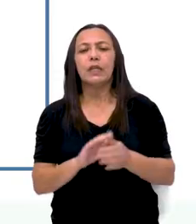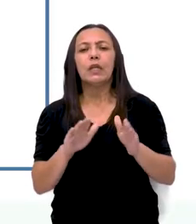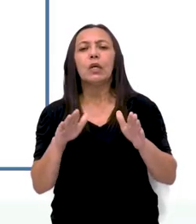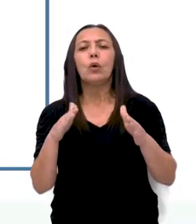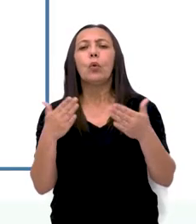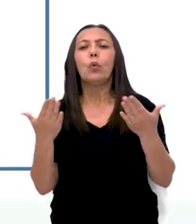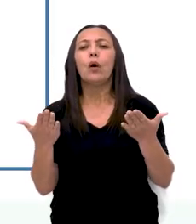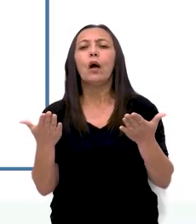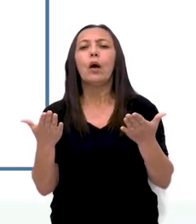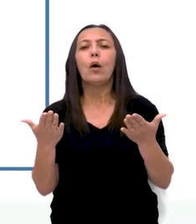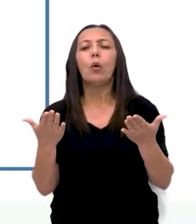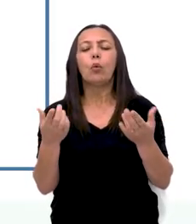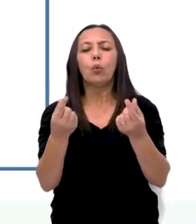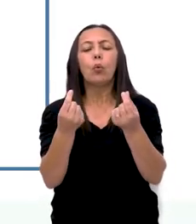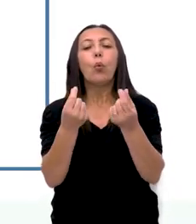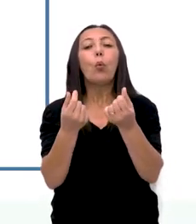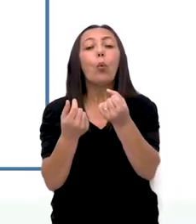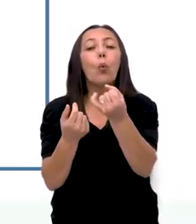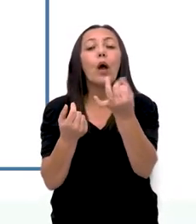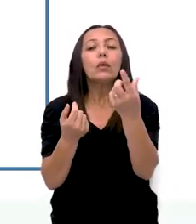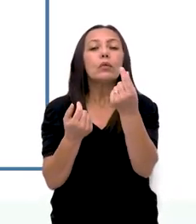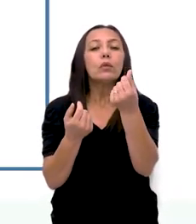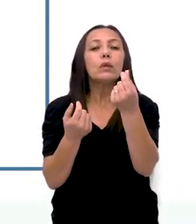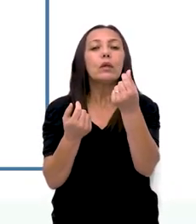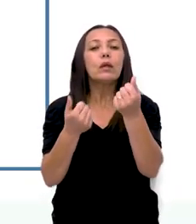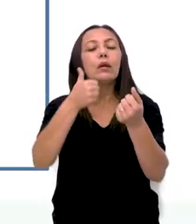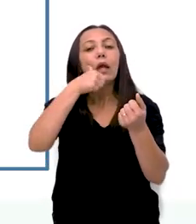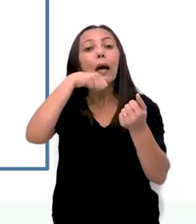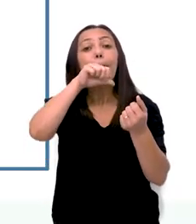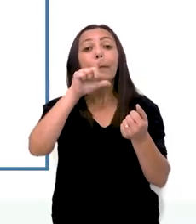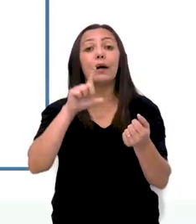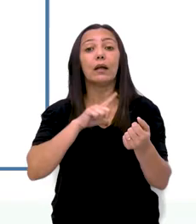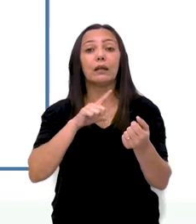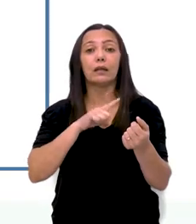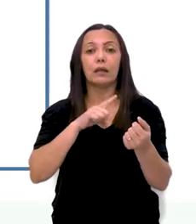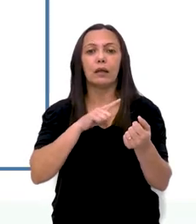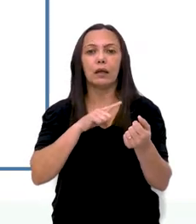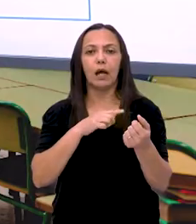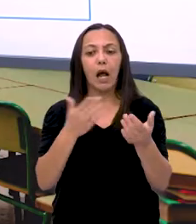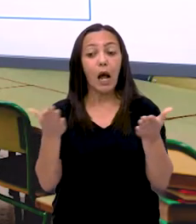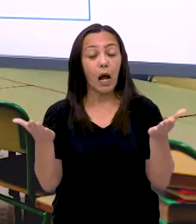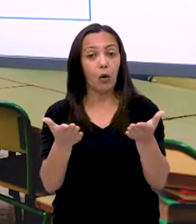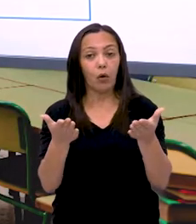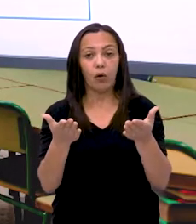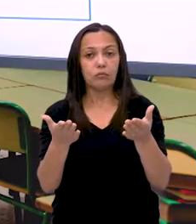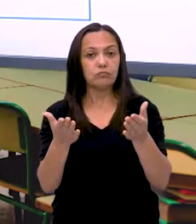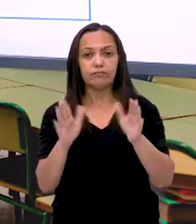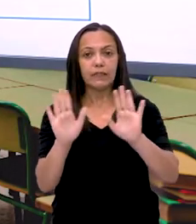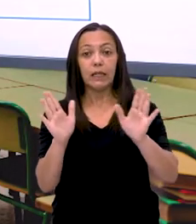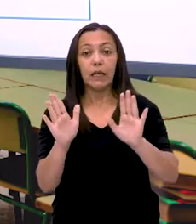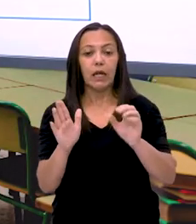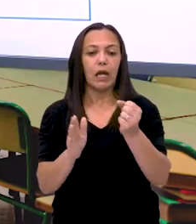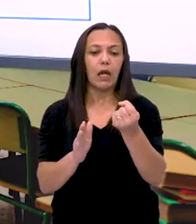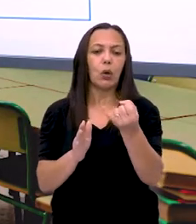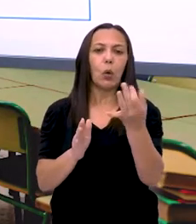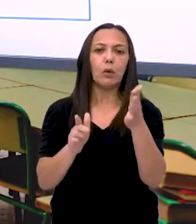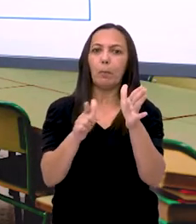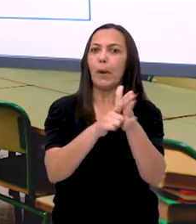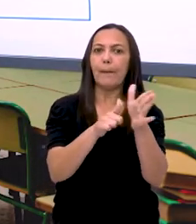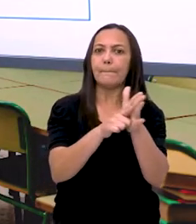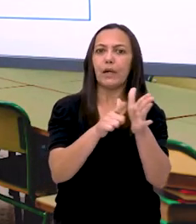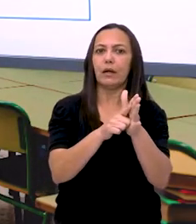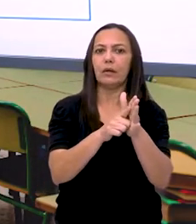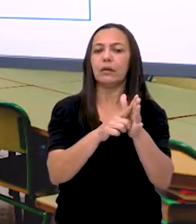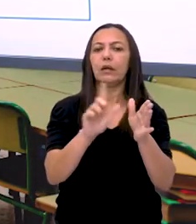Qual é a quantia que ela tem? Agora não é mais quantas cédulas. Mas o valor